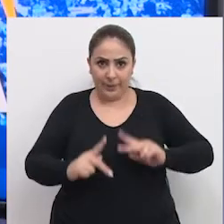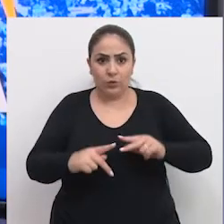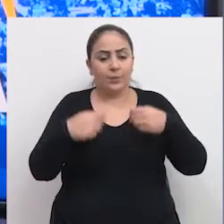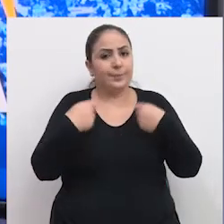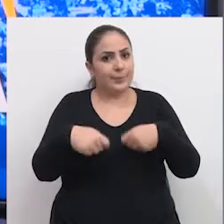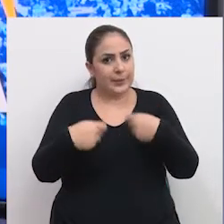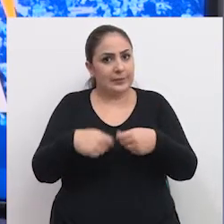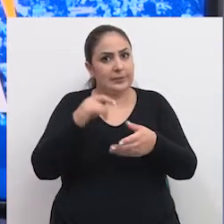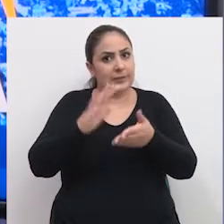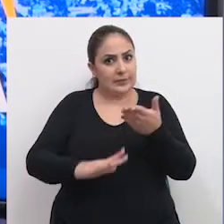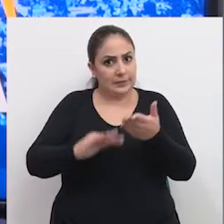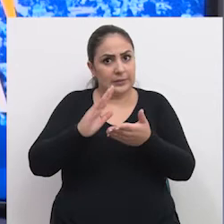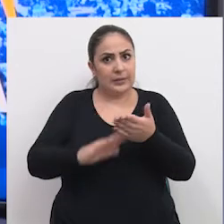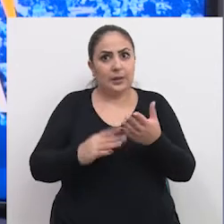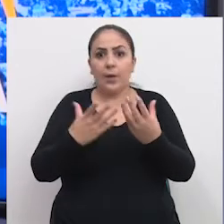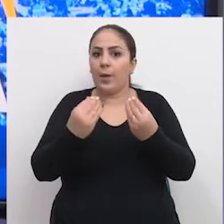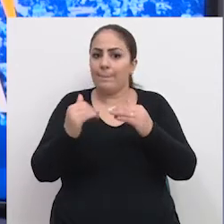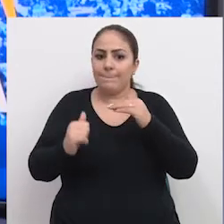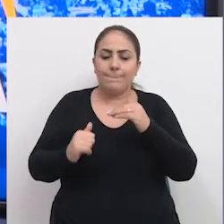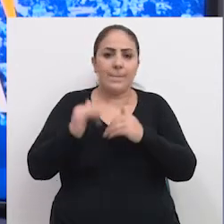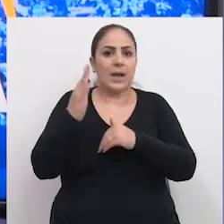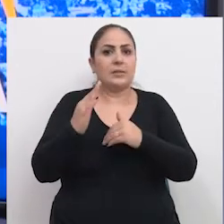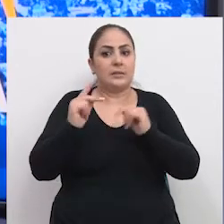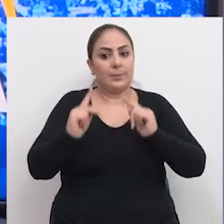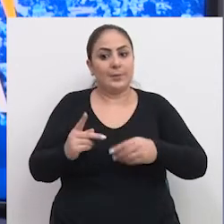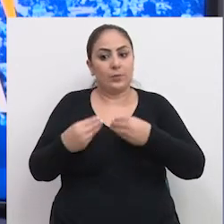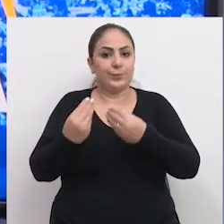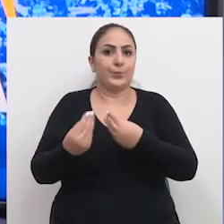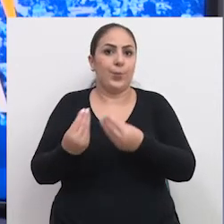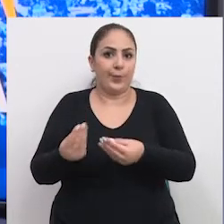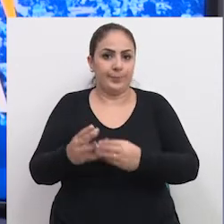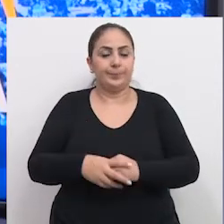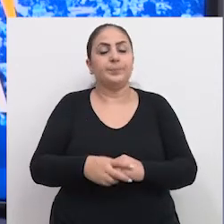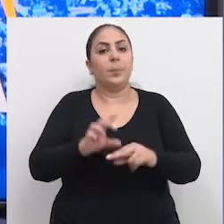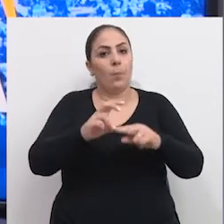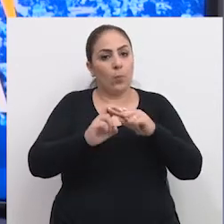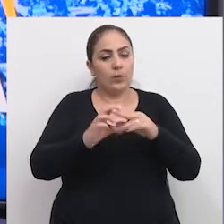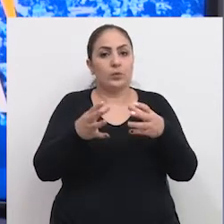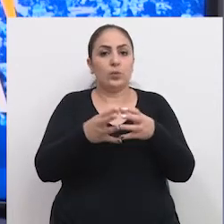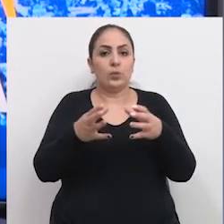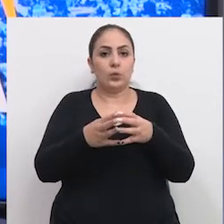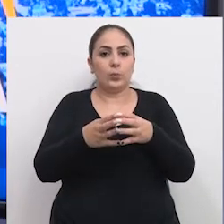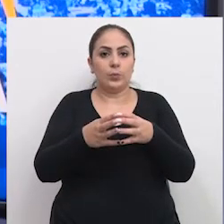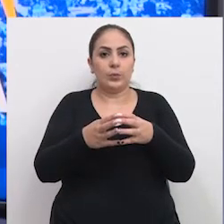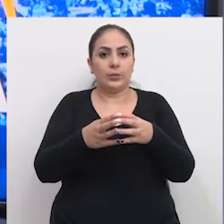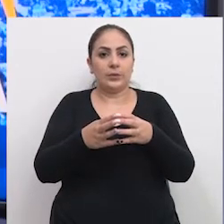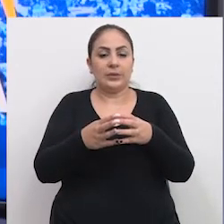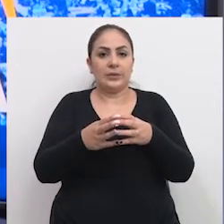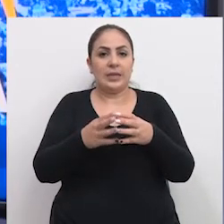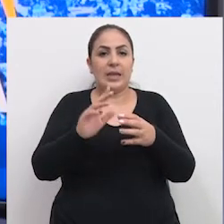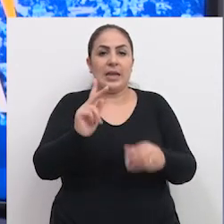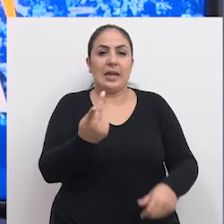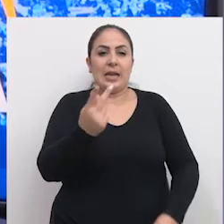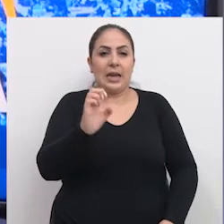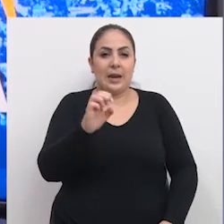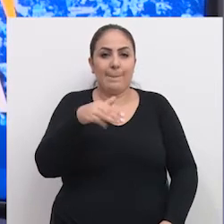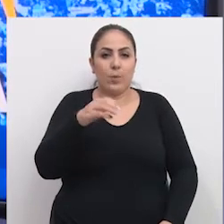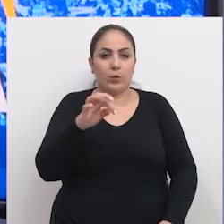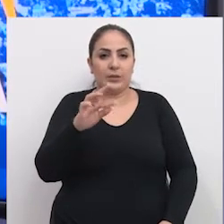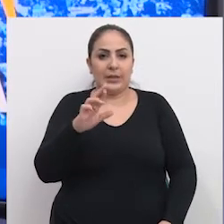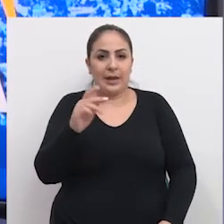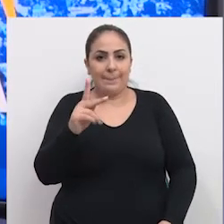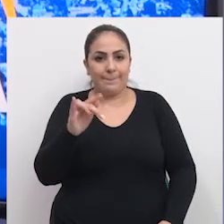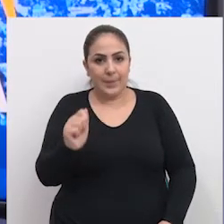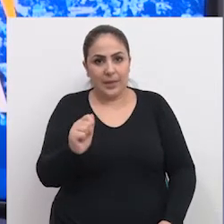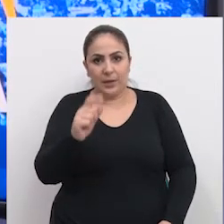pessoas que precisam de sangue é superior ao de doadores. Por isso, a equipe do Serviço de Hemoterapia do